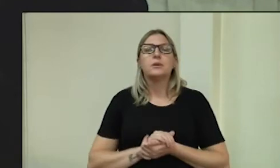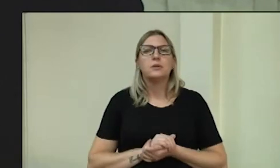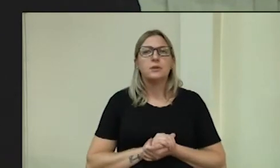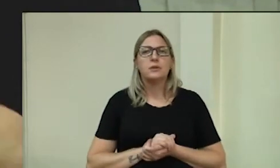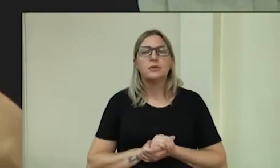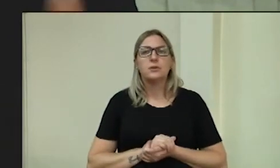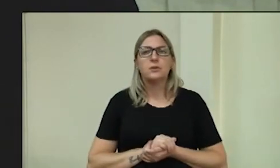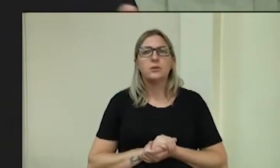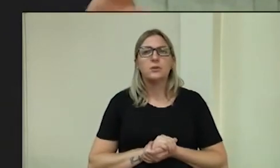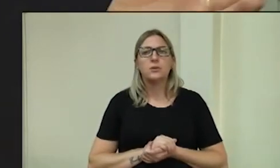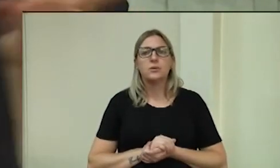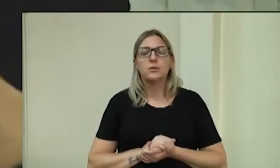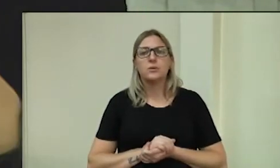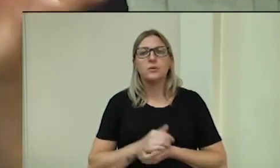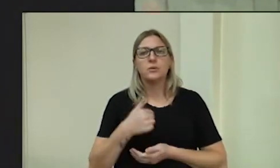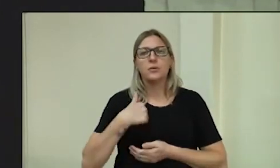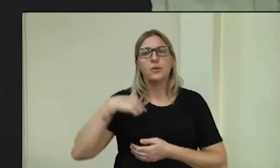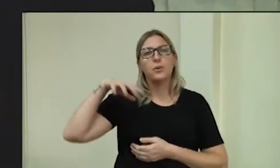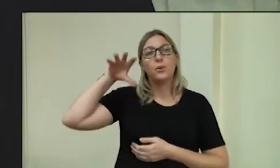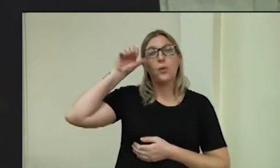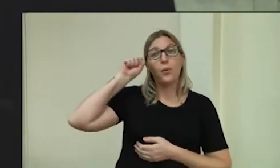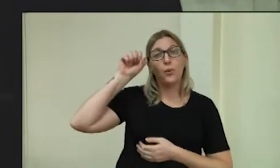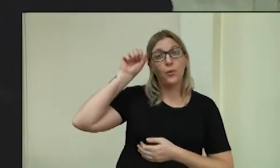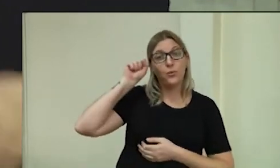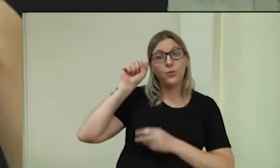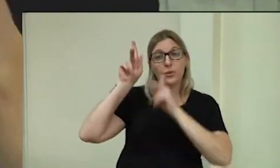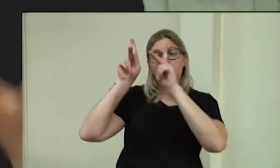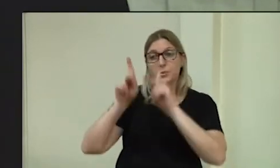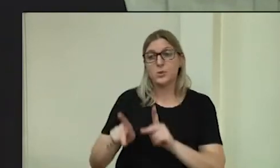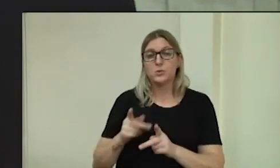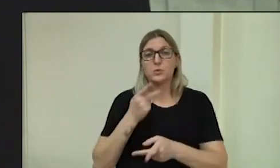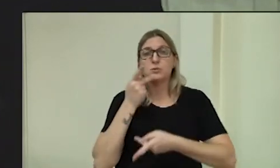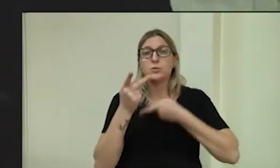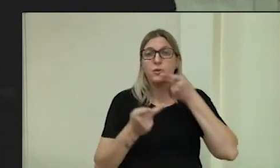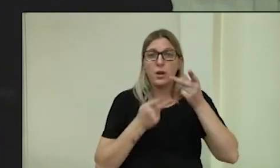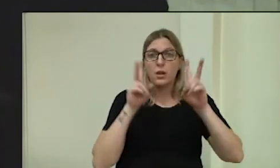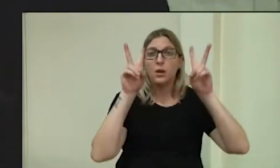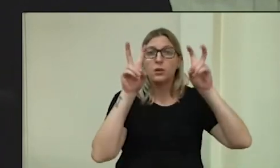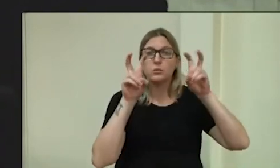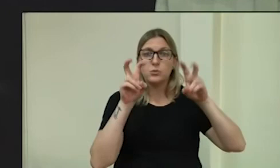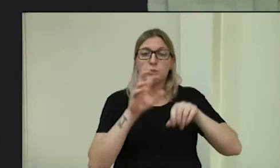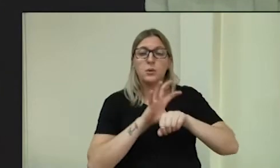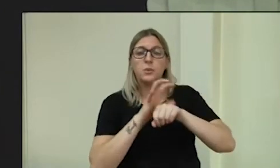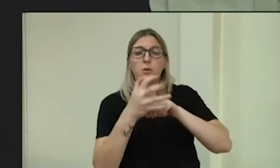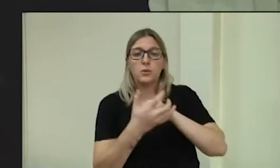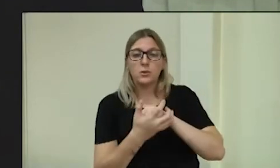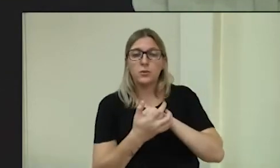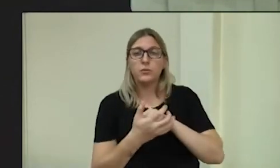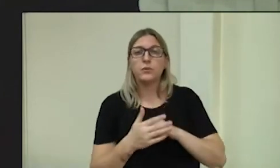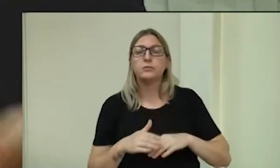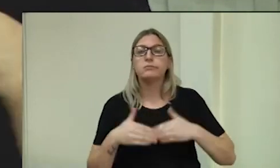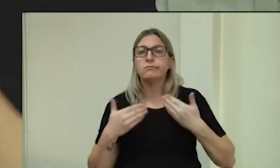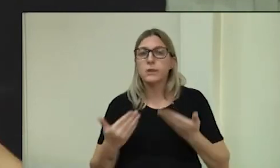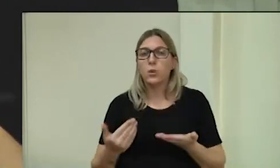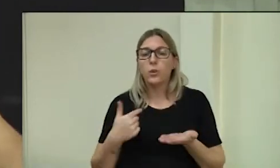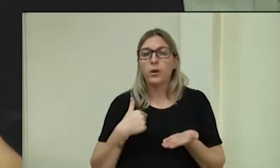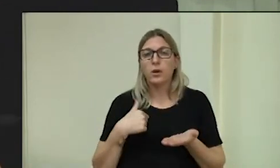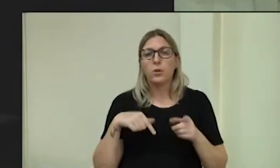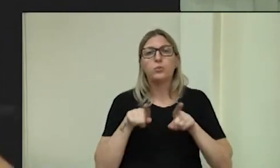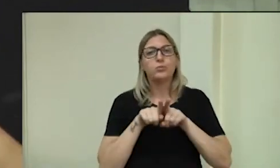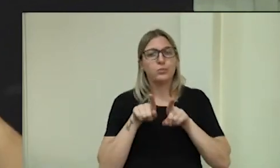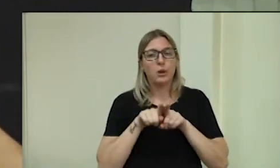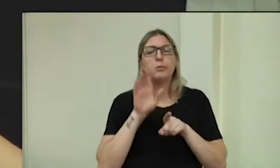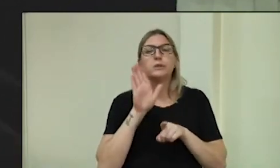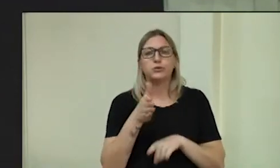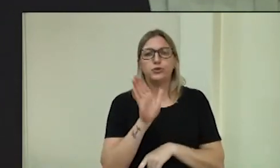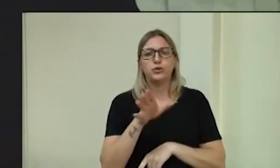Eu estive ouvindo o pessoal falando sobre a COVID. Então, eu também passei